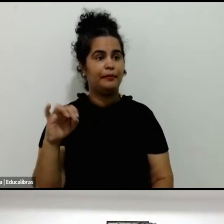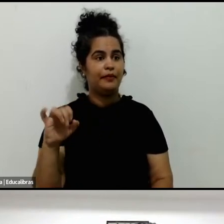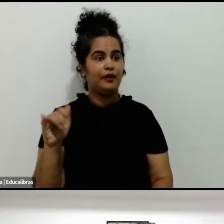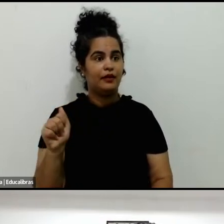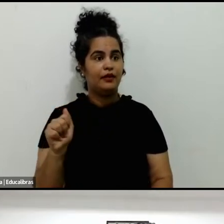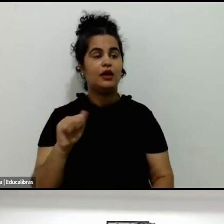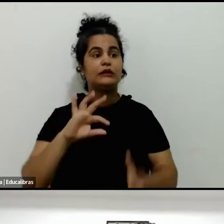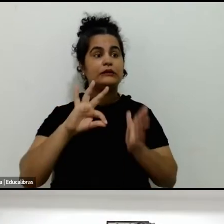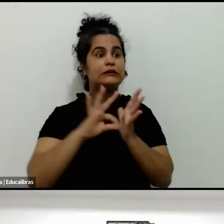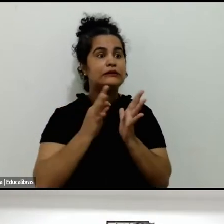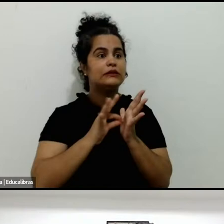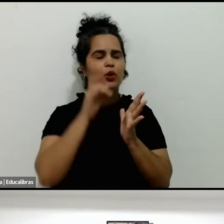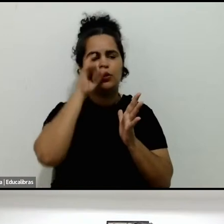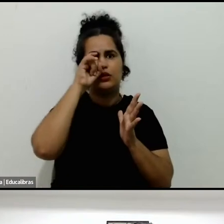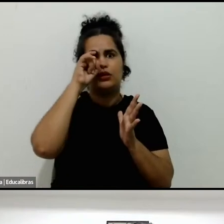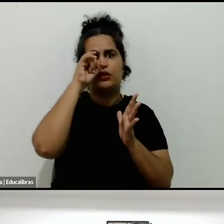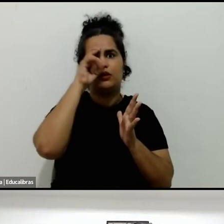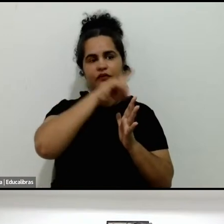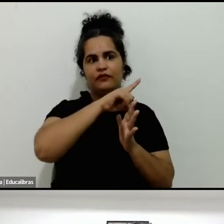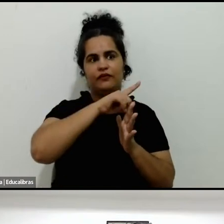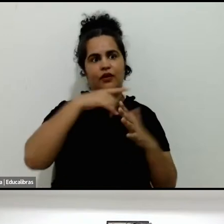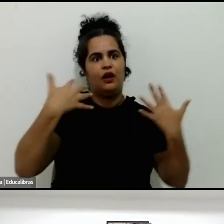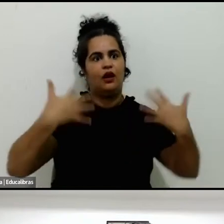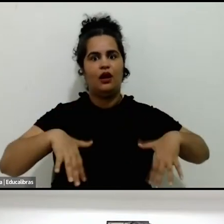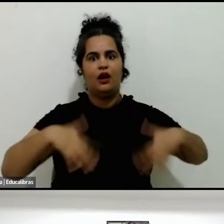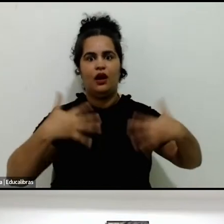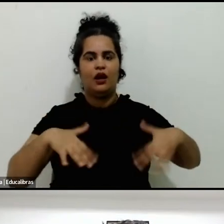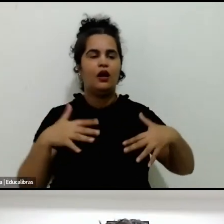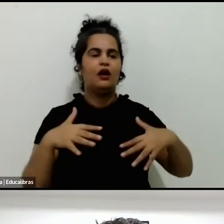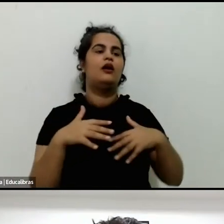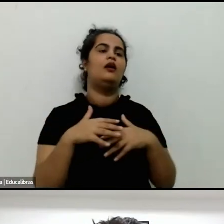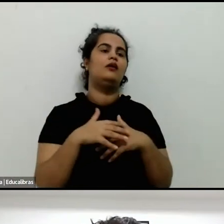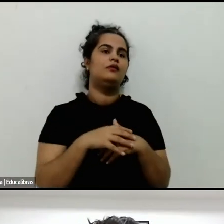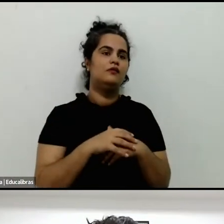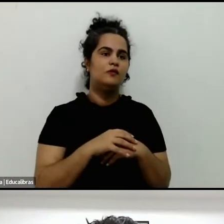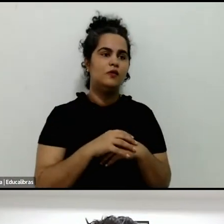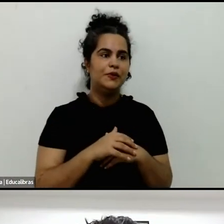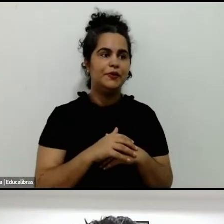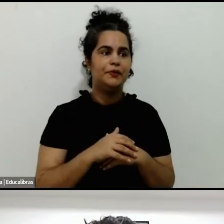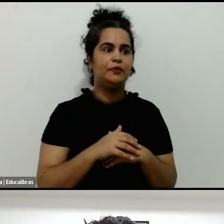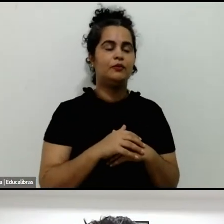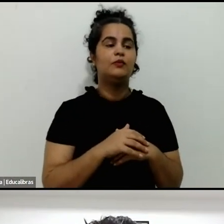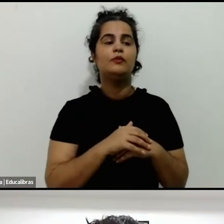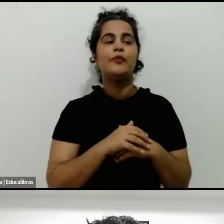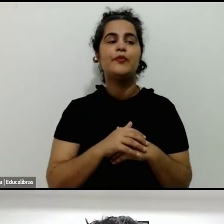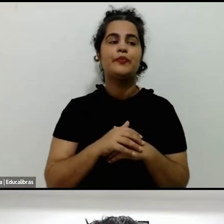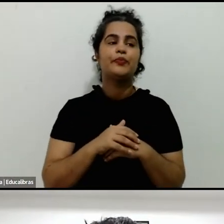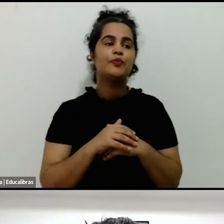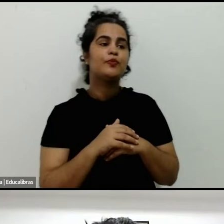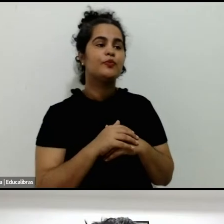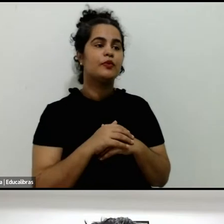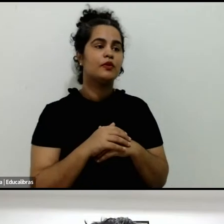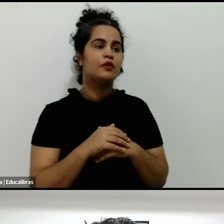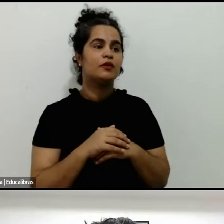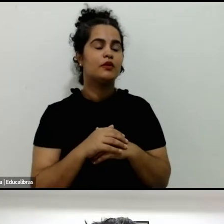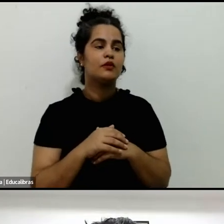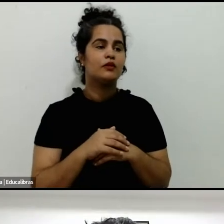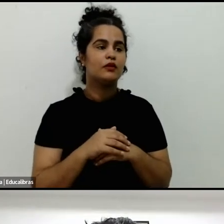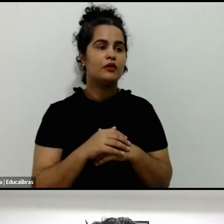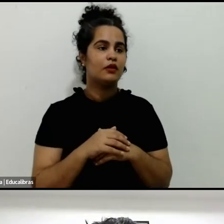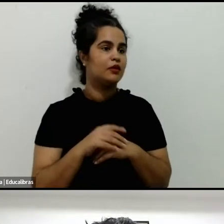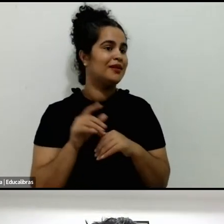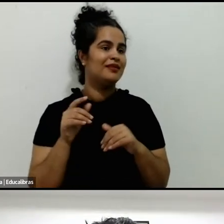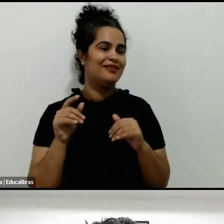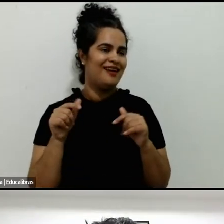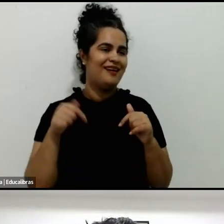inscrição, que é totalmente ligada a esse lazer também, esse artefato artesanato.